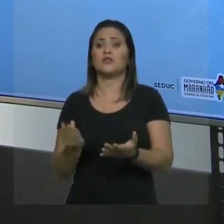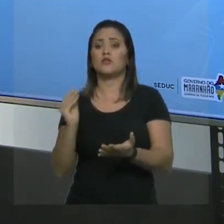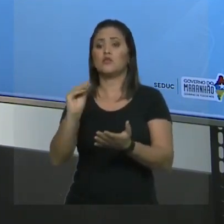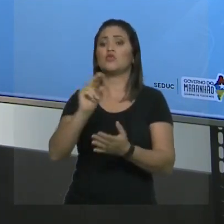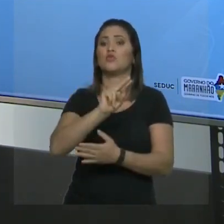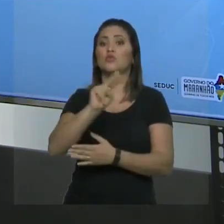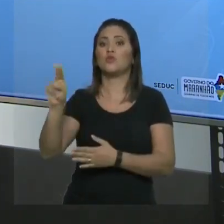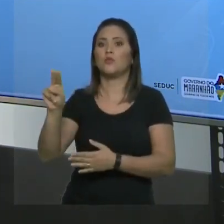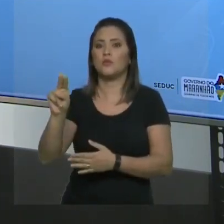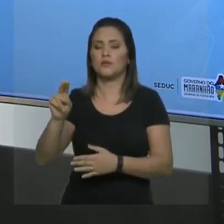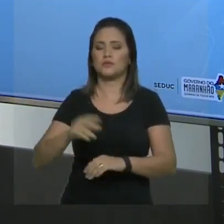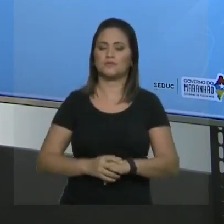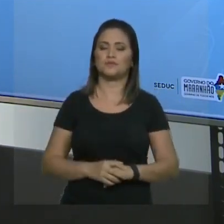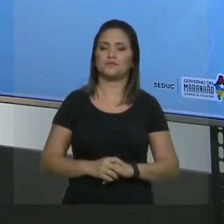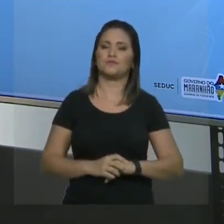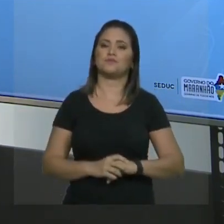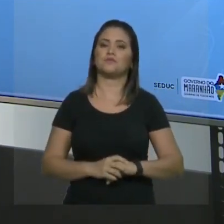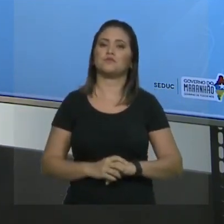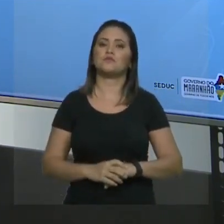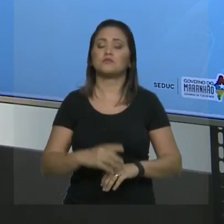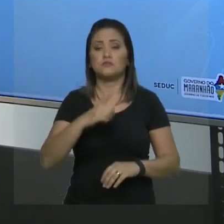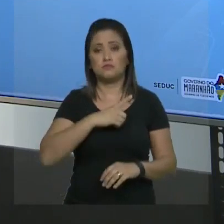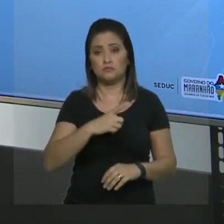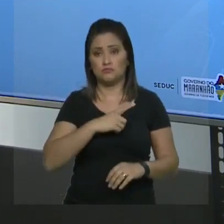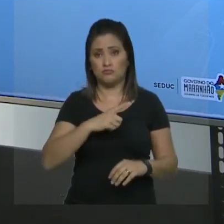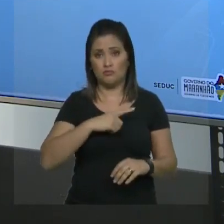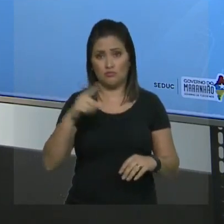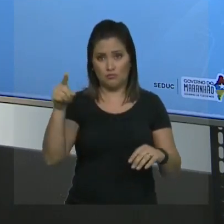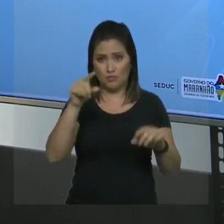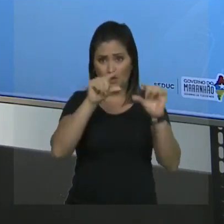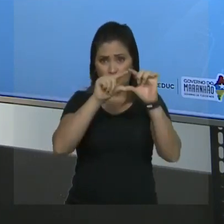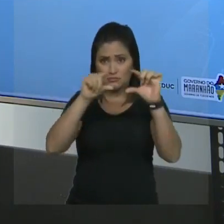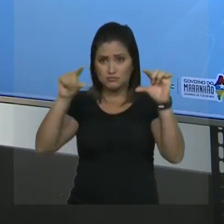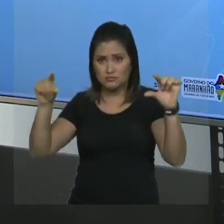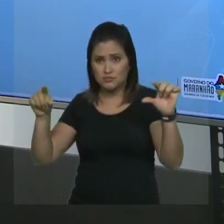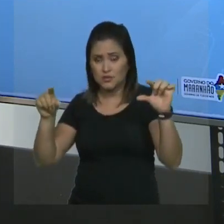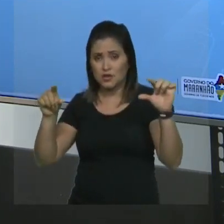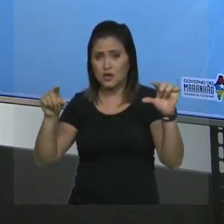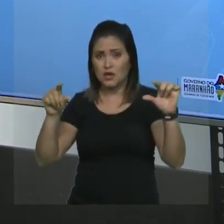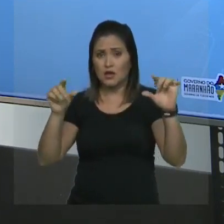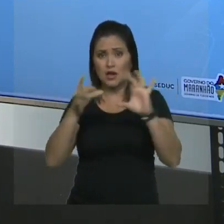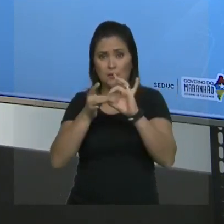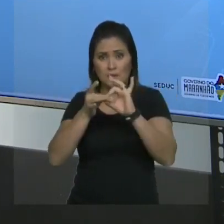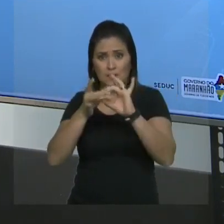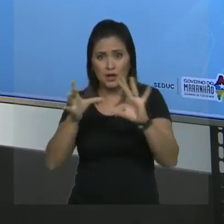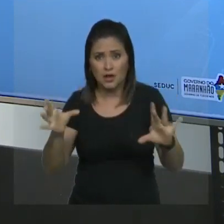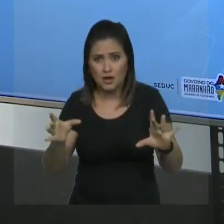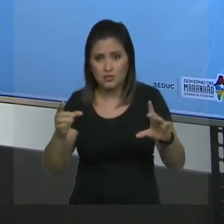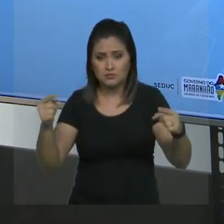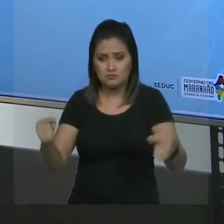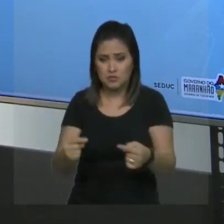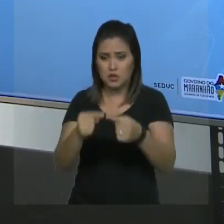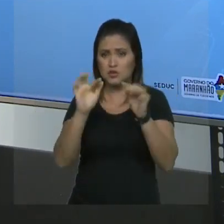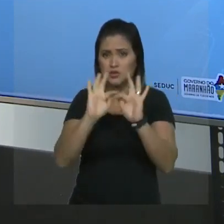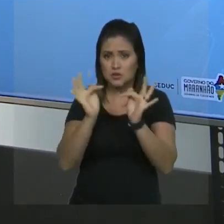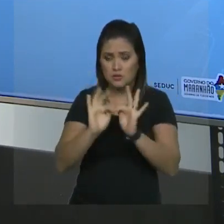Eu tenho essa cadeia aqui, que você consegue perceber que é um alcano, um hidrocarboneto de cadeia aberta, só com ligações simples, ok?